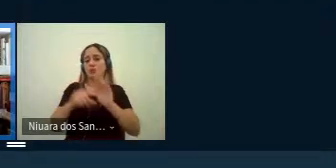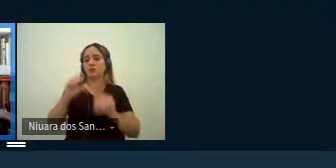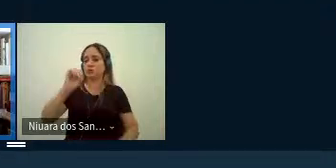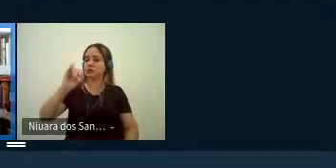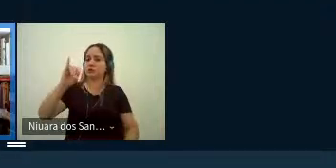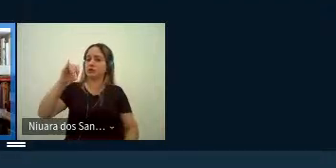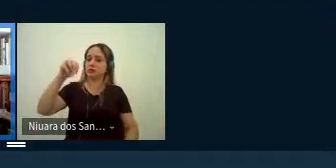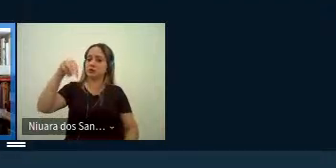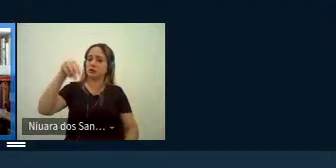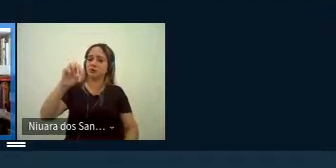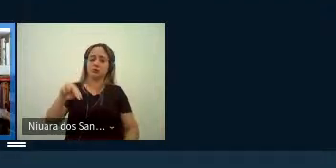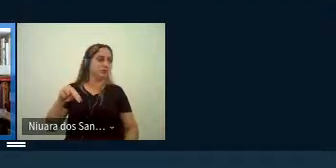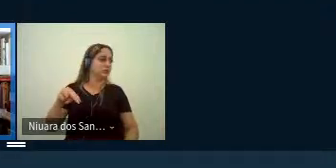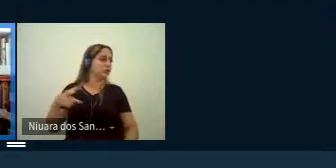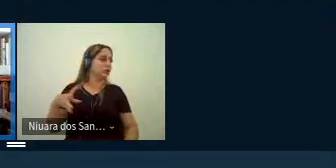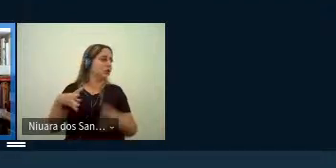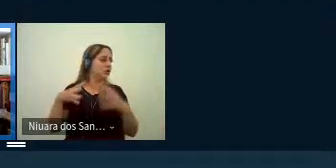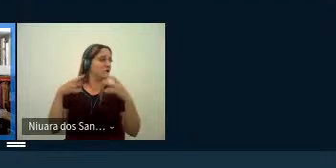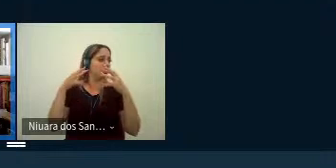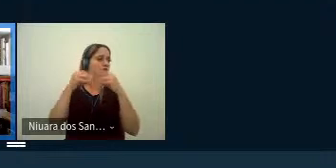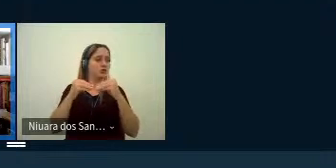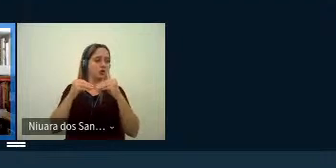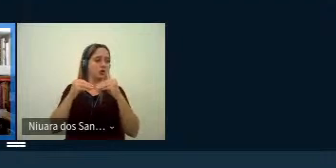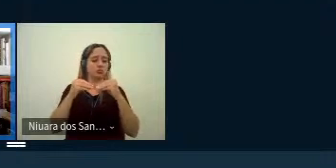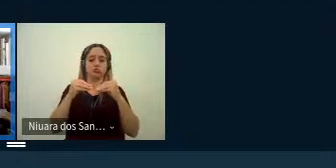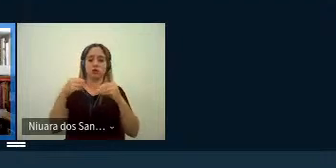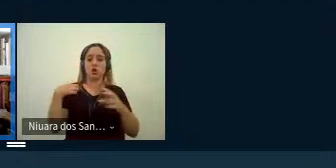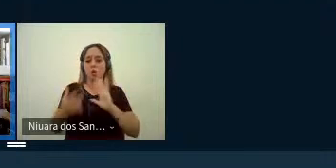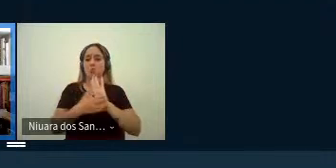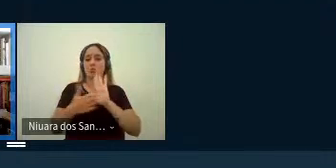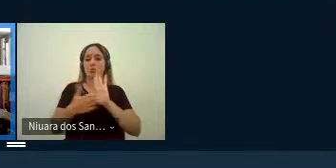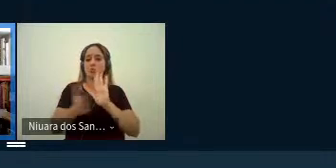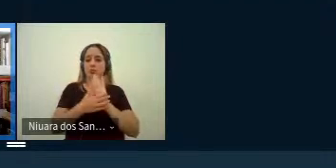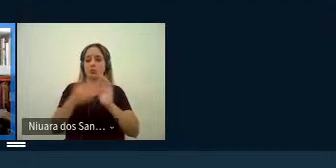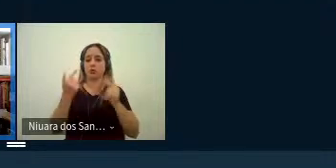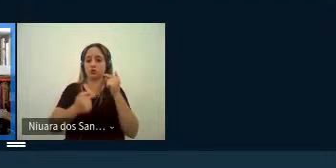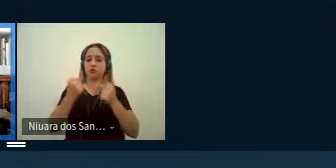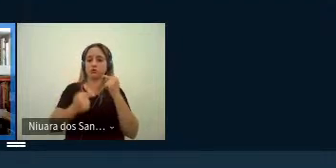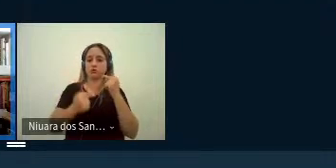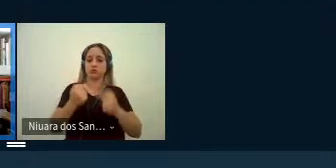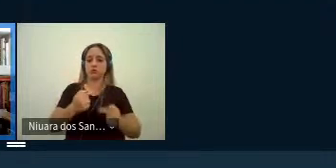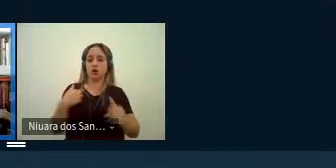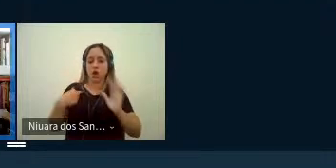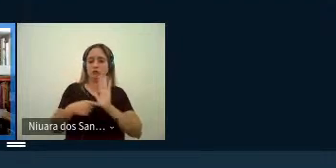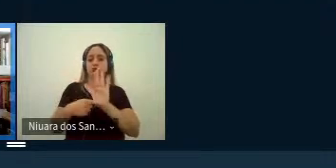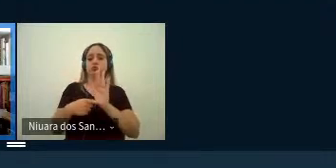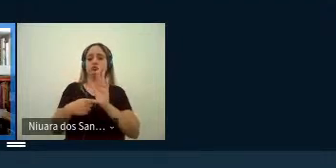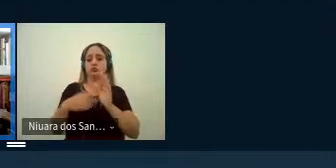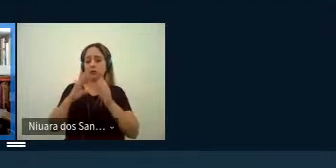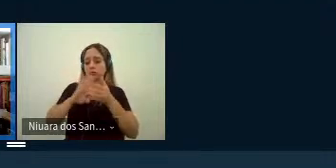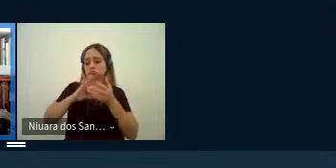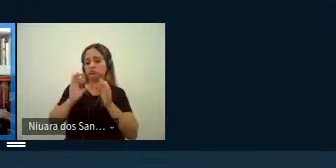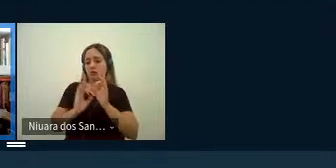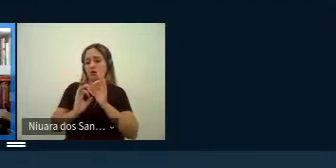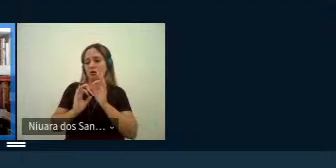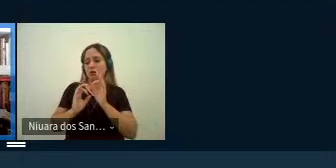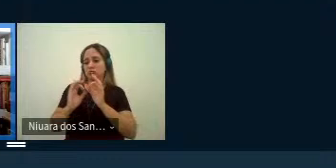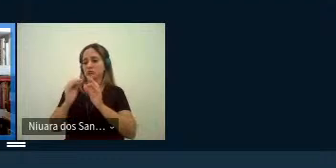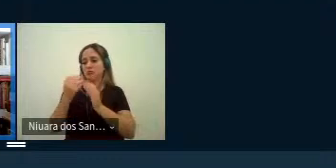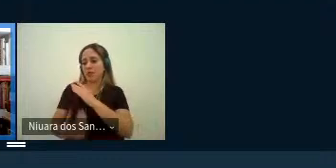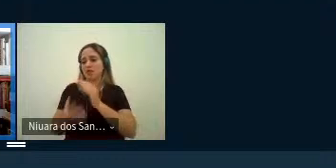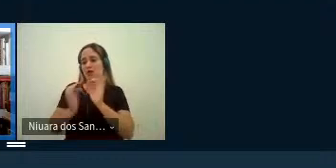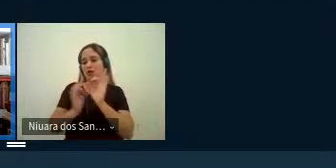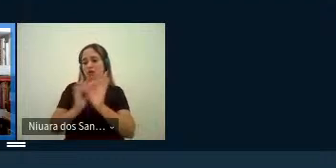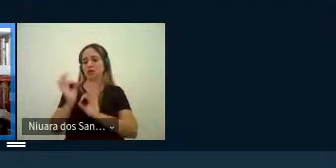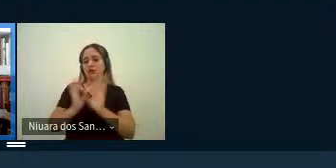sintetiza em parte né sintetiza em parte o que eu me propus a discutir contribui aqui para o desmantelamento dessas estruturas inclinadas